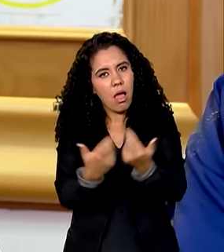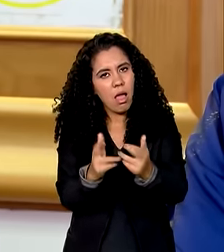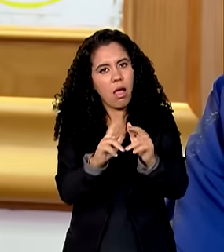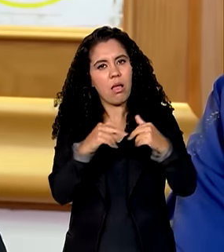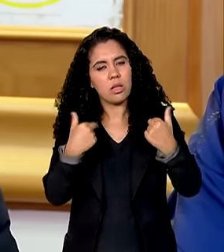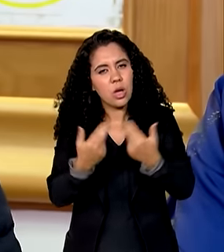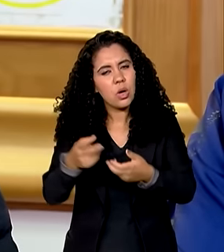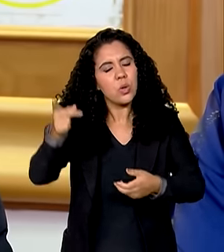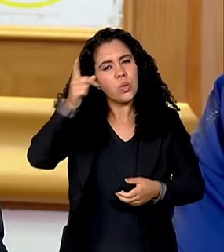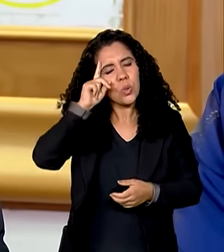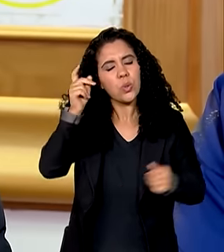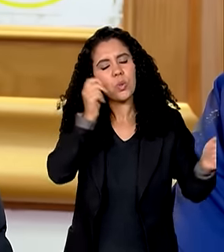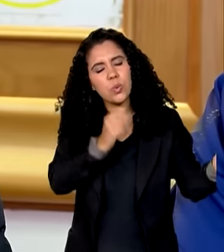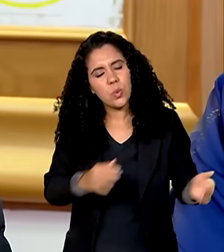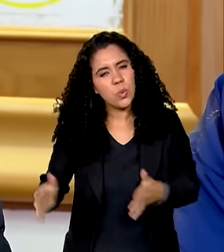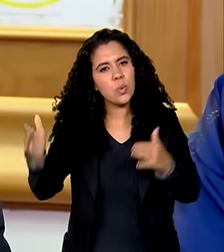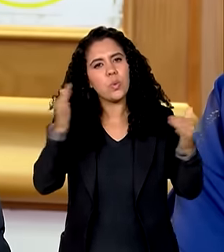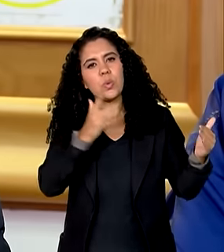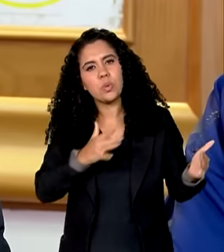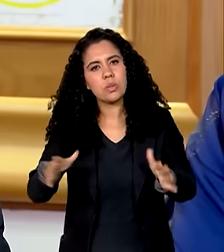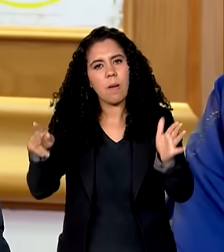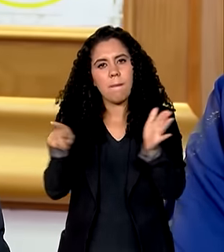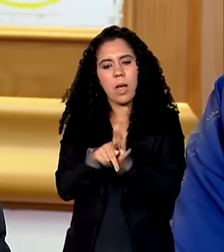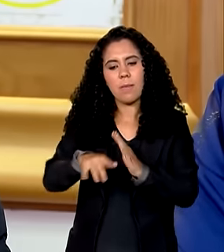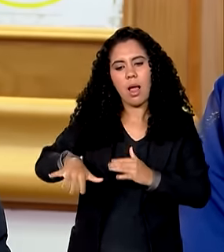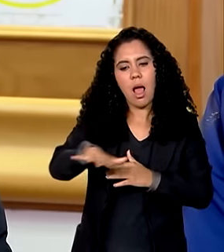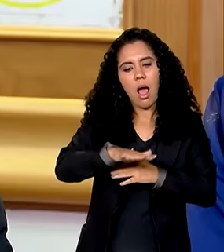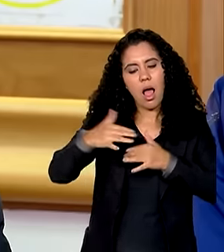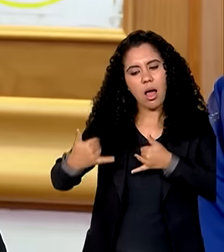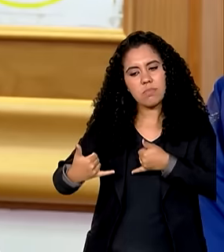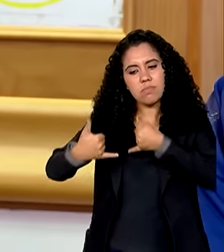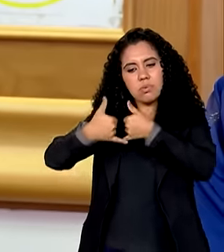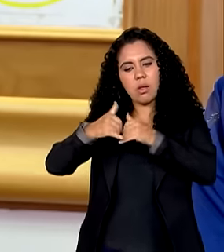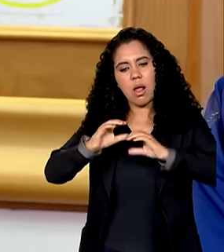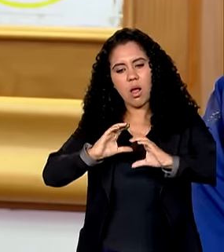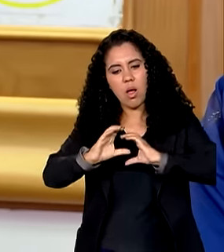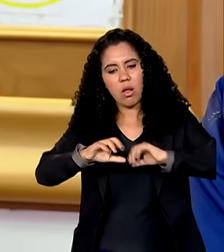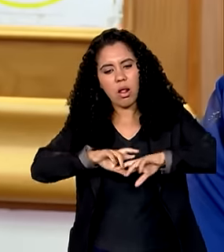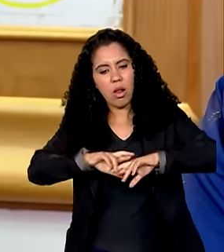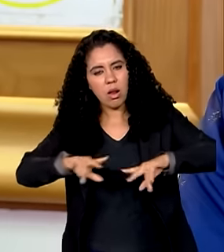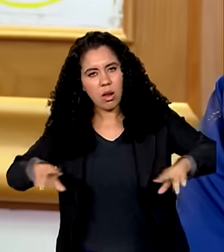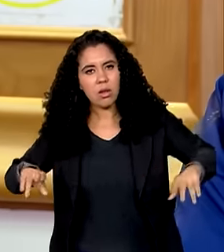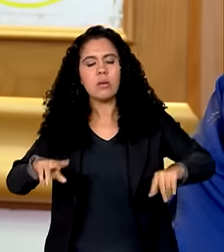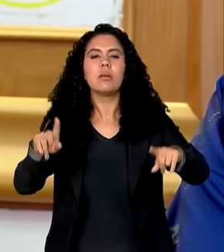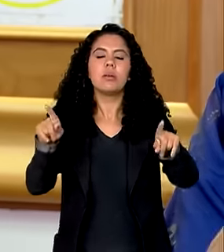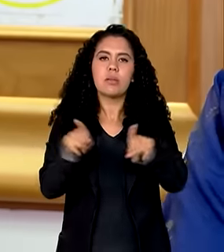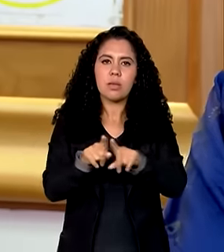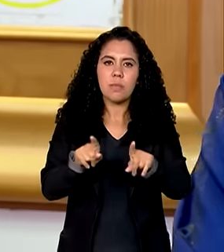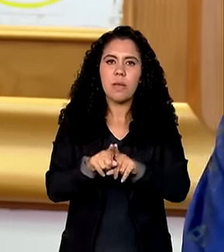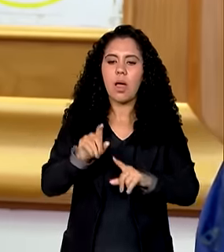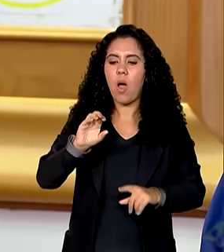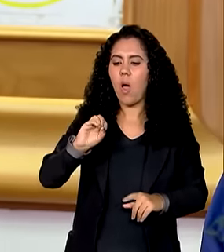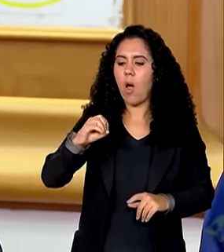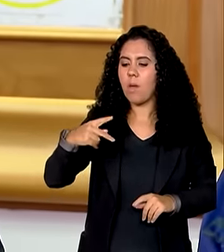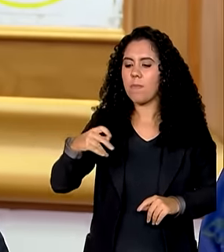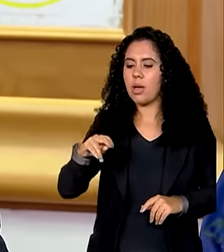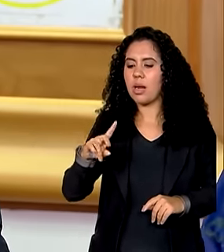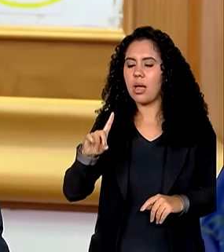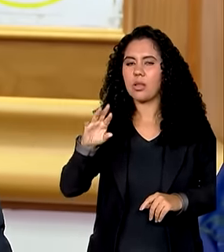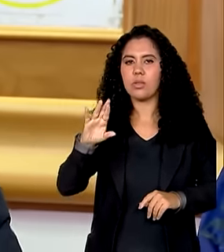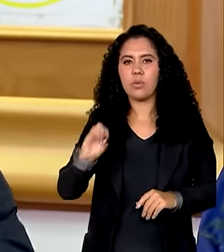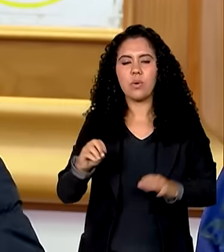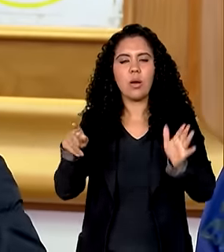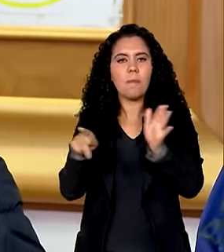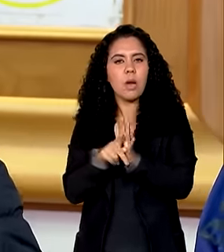com o setor de telecomunicações aqui gaúcho tanto com as grandes operadoras de telefonia